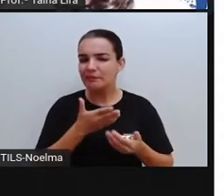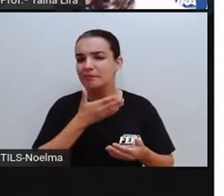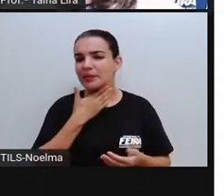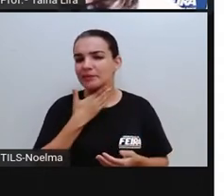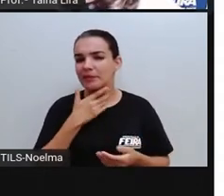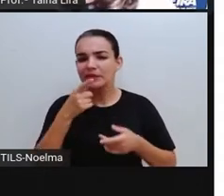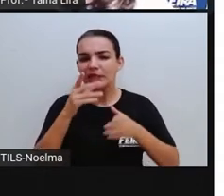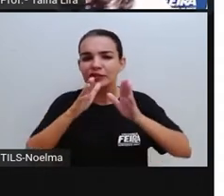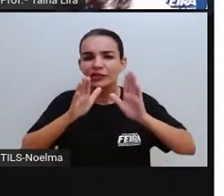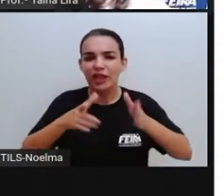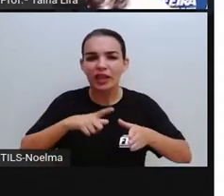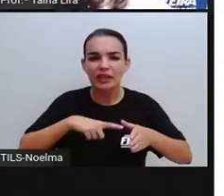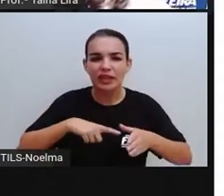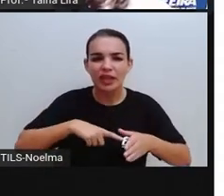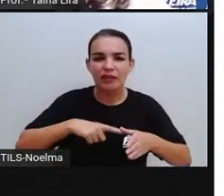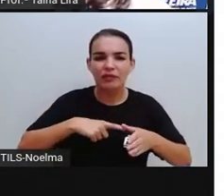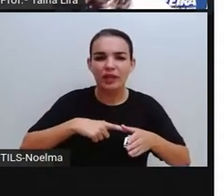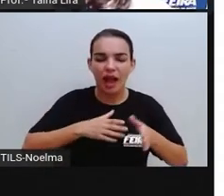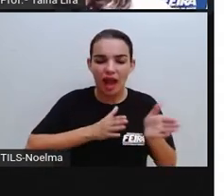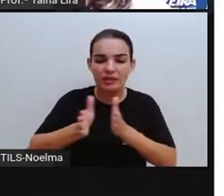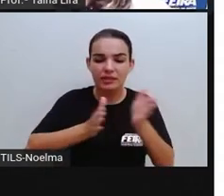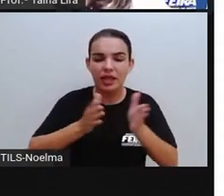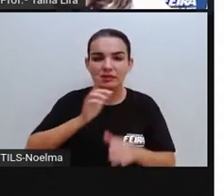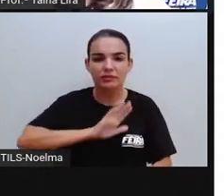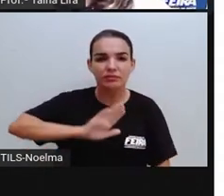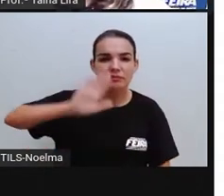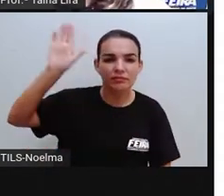internet? Levanta aí a mão para prover.